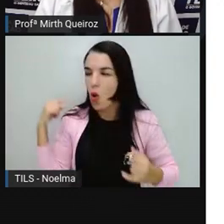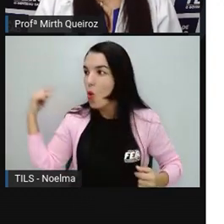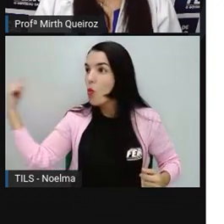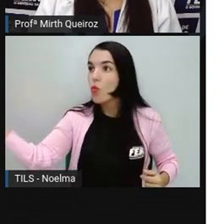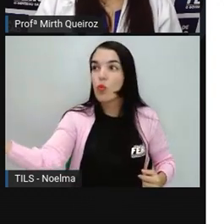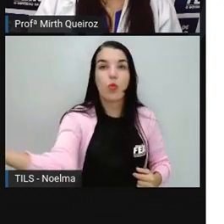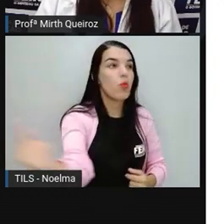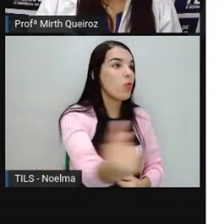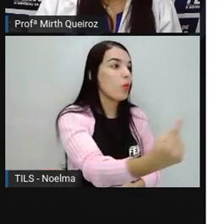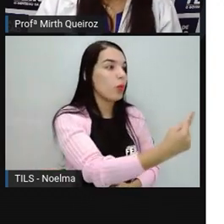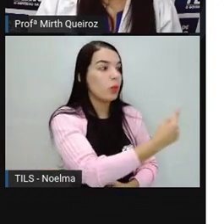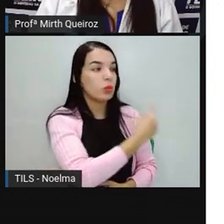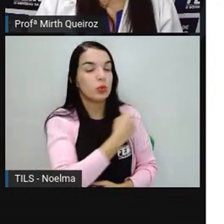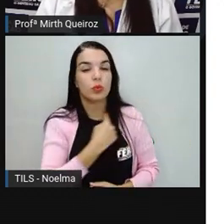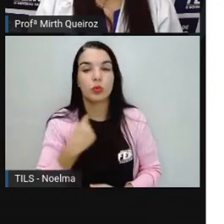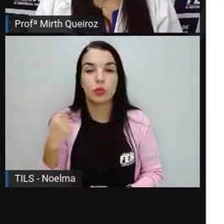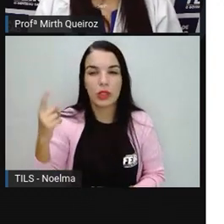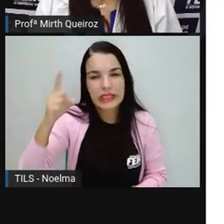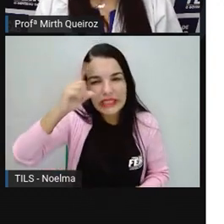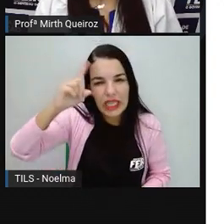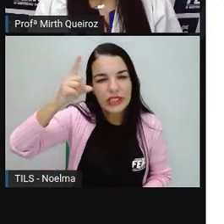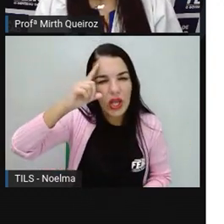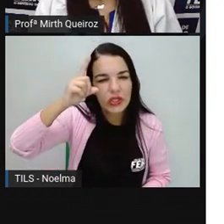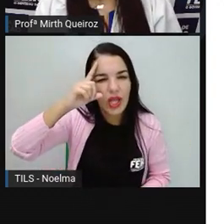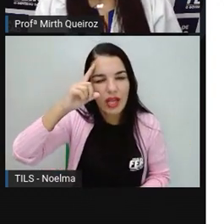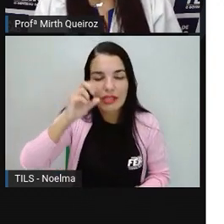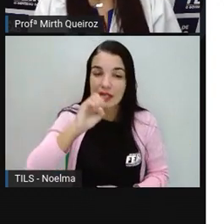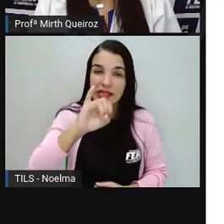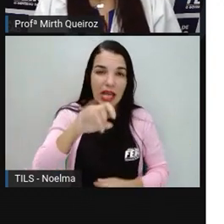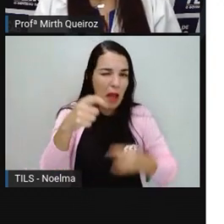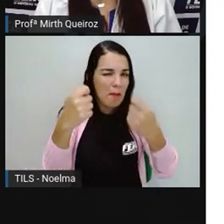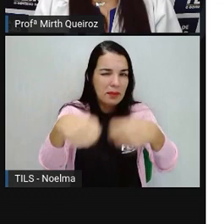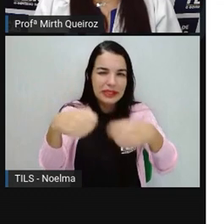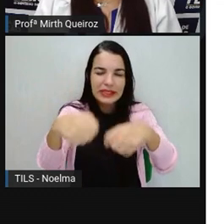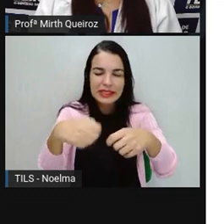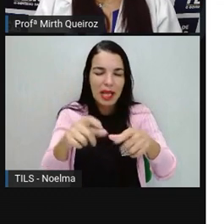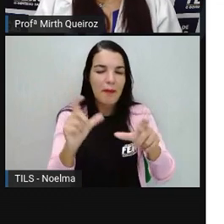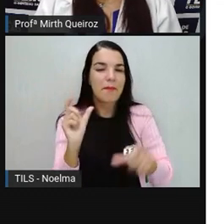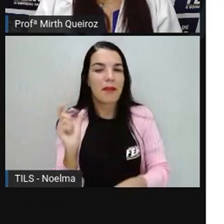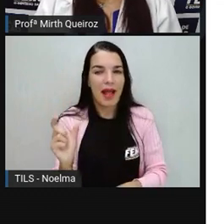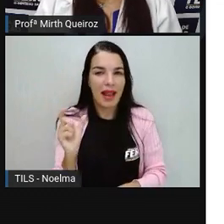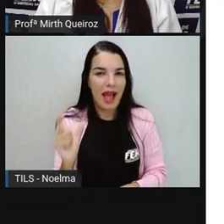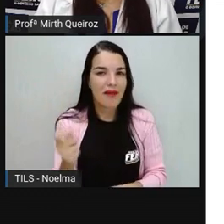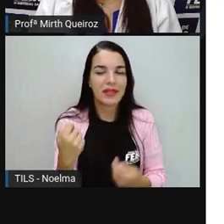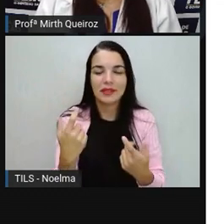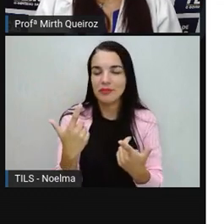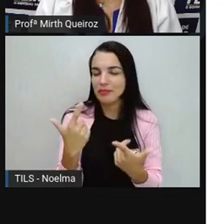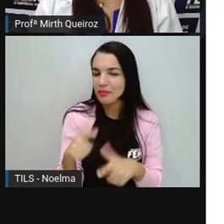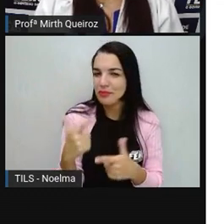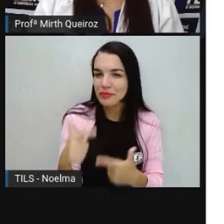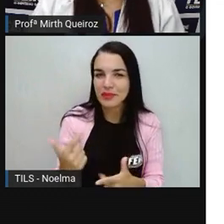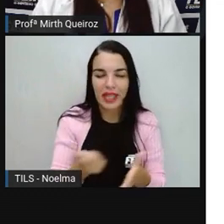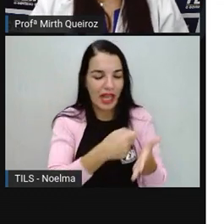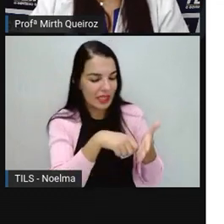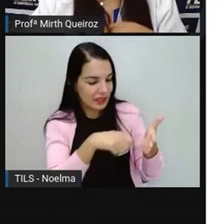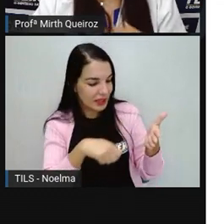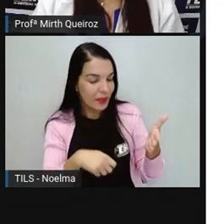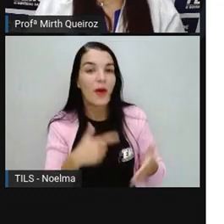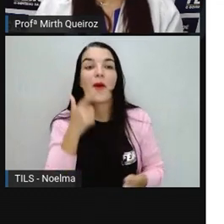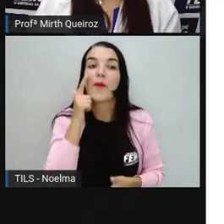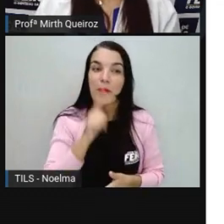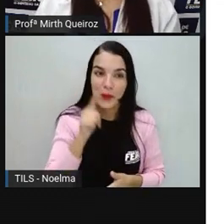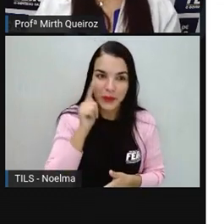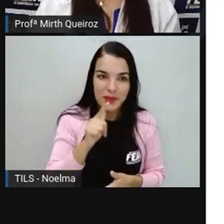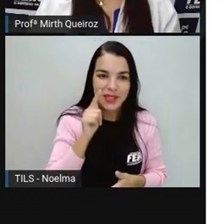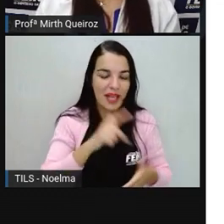se ter a palavra, mesmo sem o uso da escrita, a gente consegue fazer aí leitura